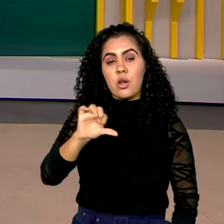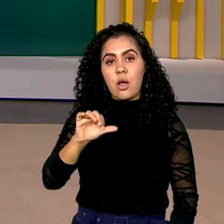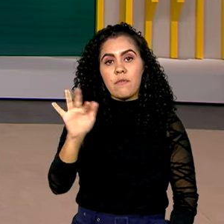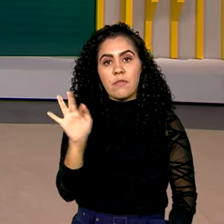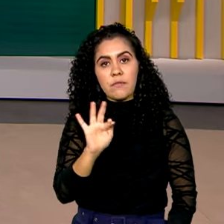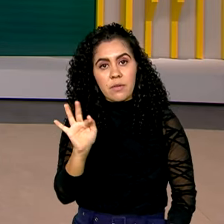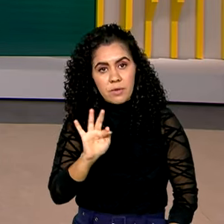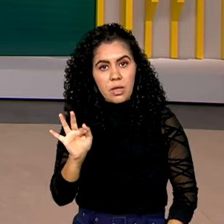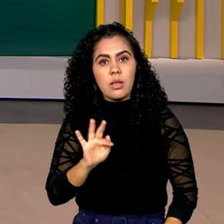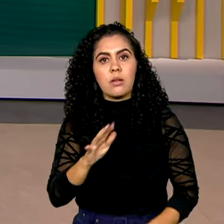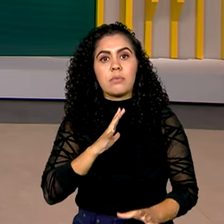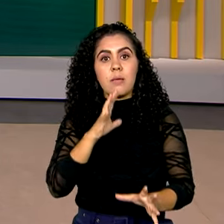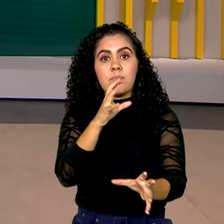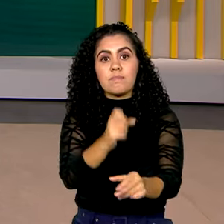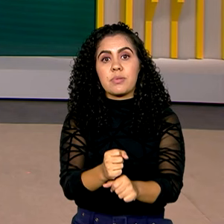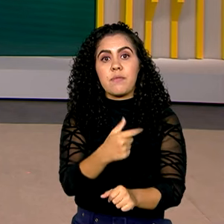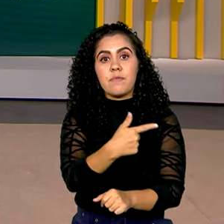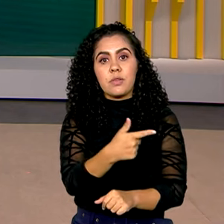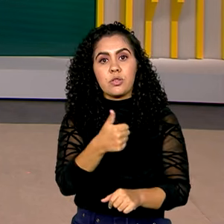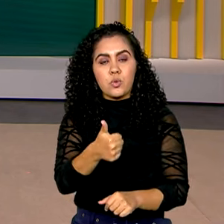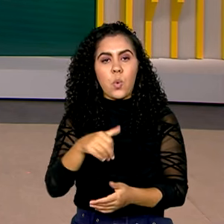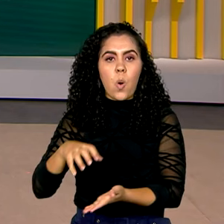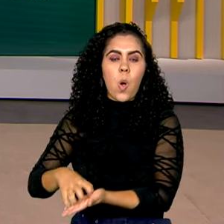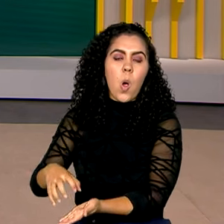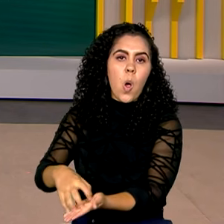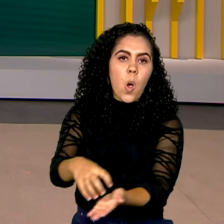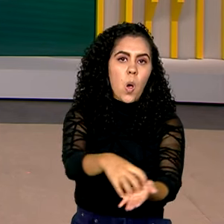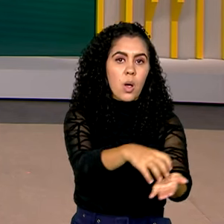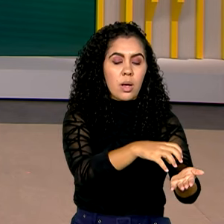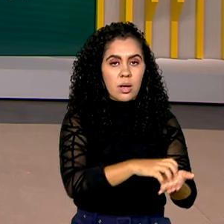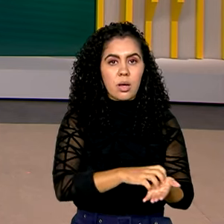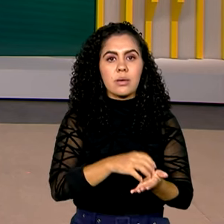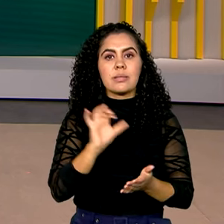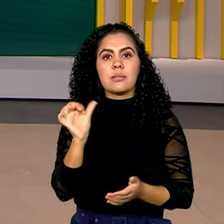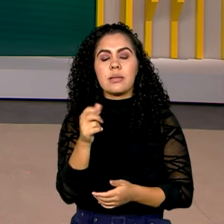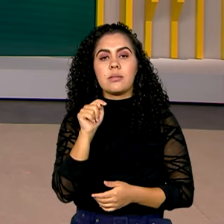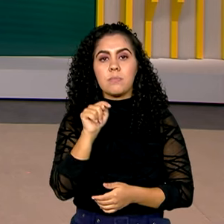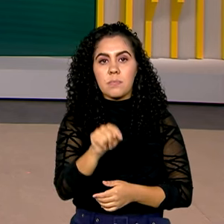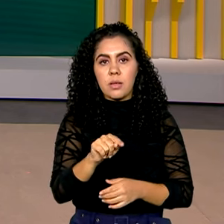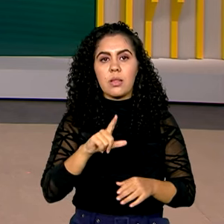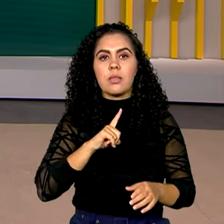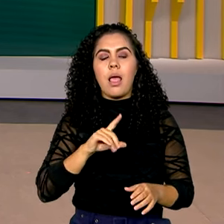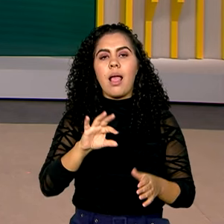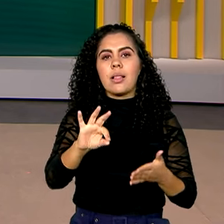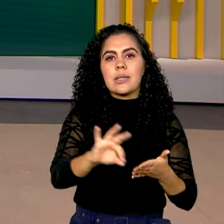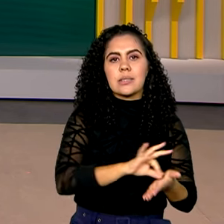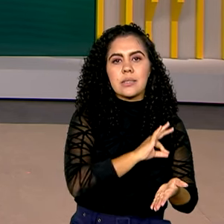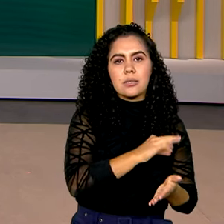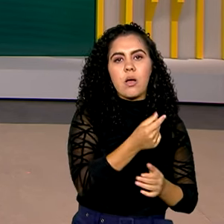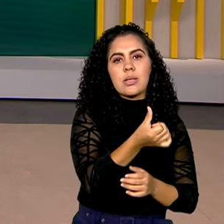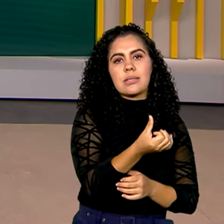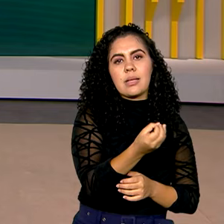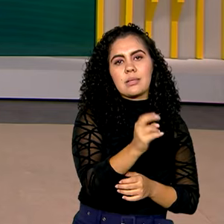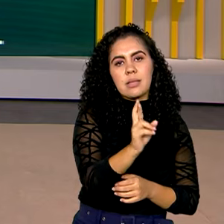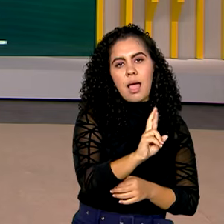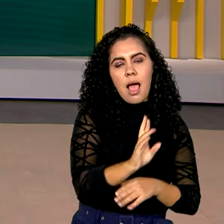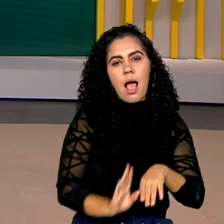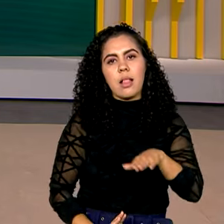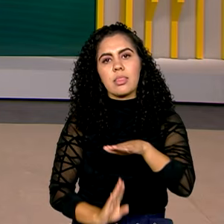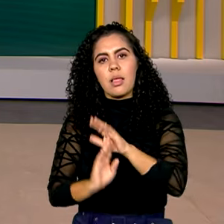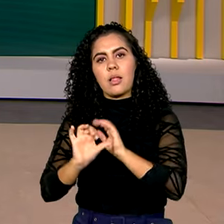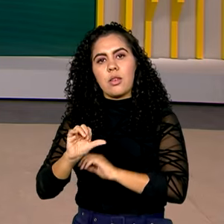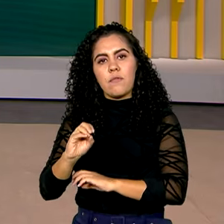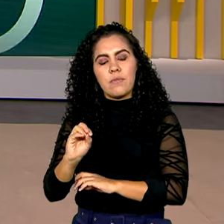órgãos públicos federais. As taxas de inscrição variam de 60 a 90 reais, mas algumas pessoas têm